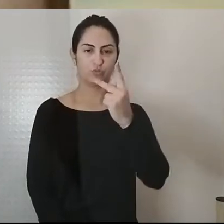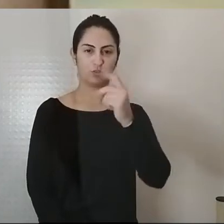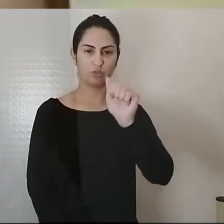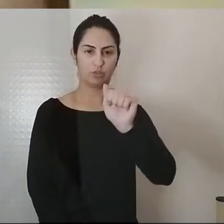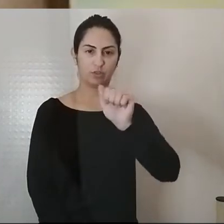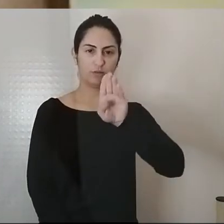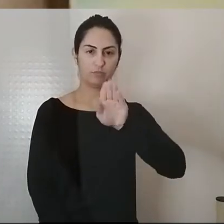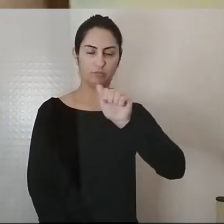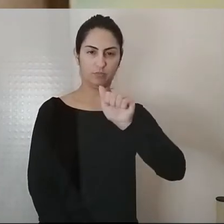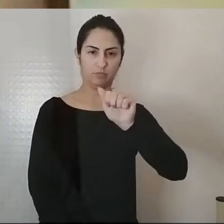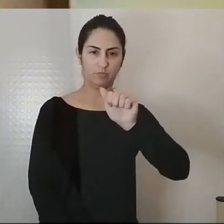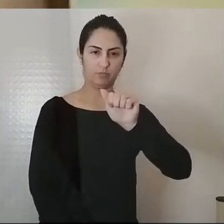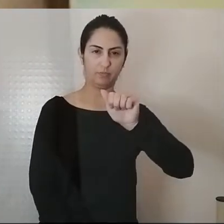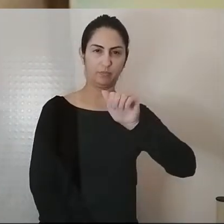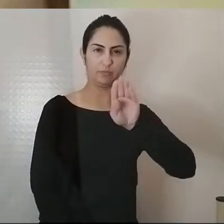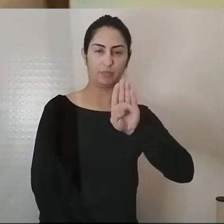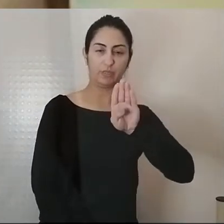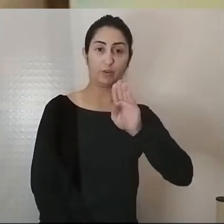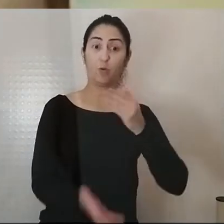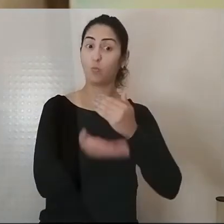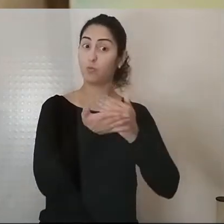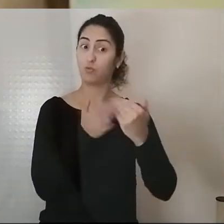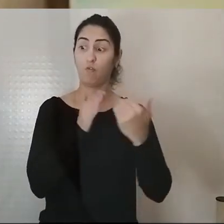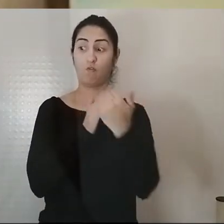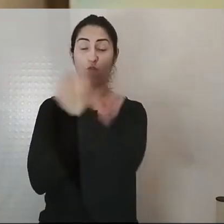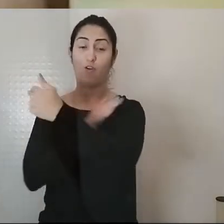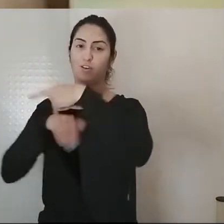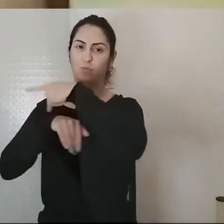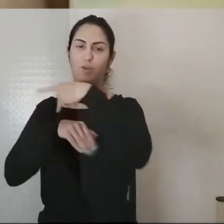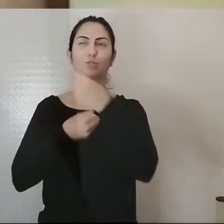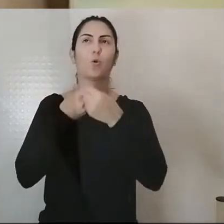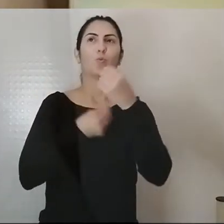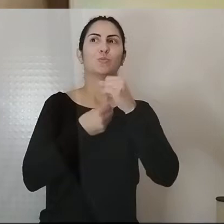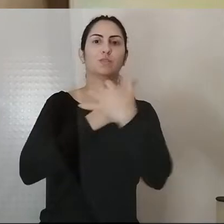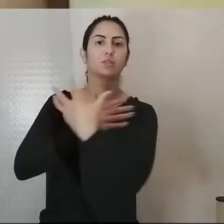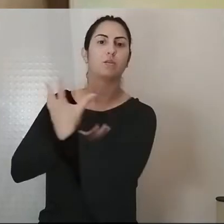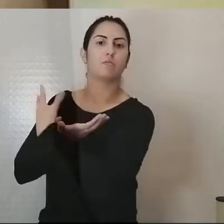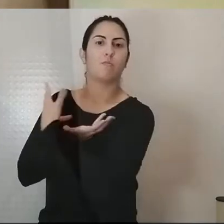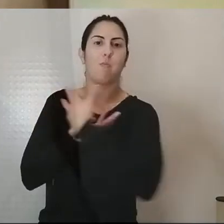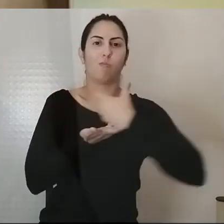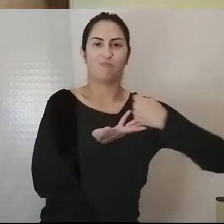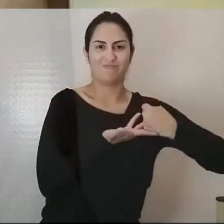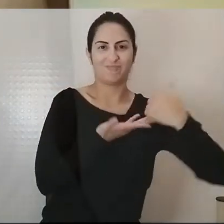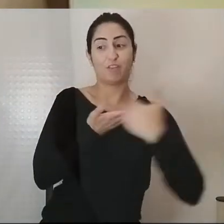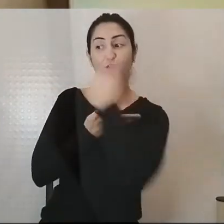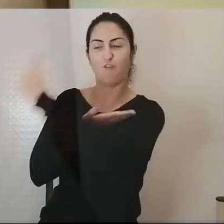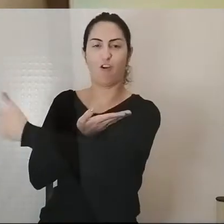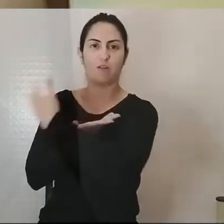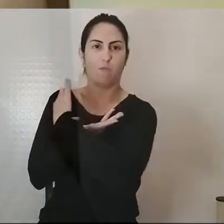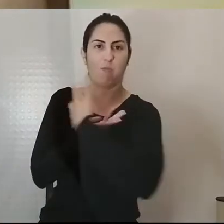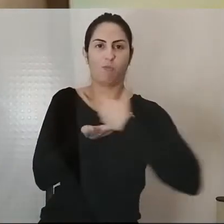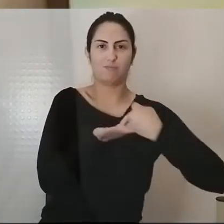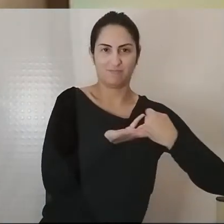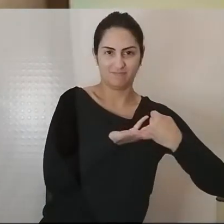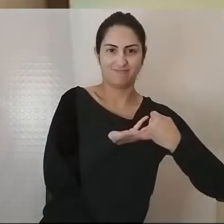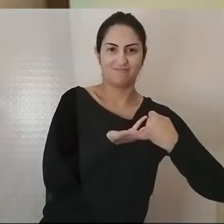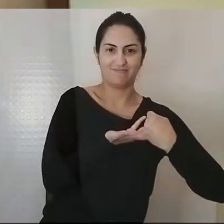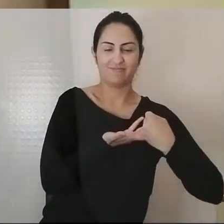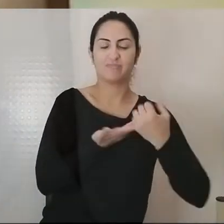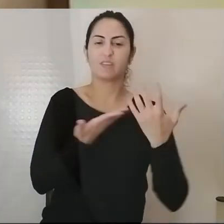fora do país, como se tratasse de uma invasão externa, e defende que é mais produtivo